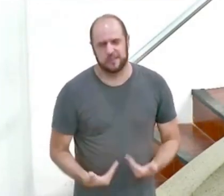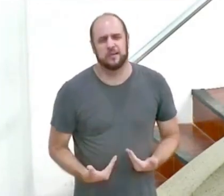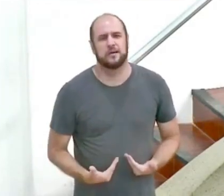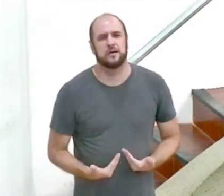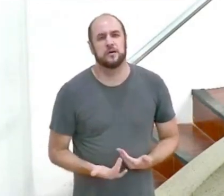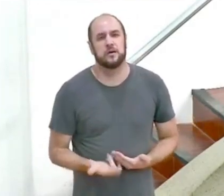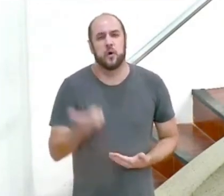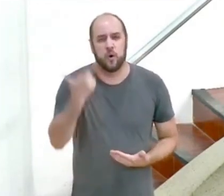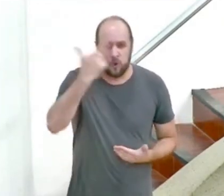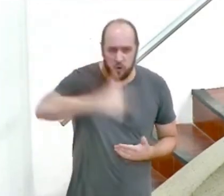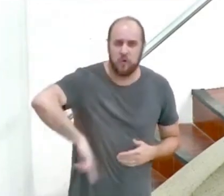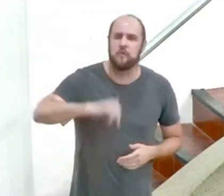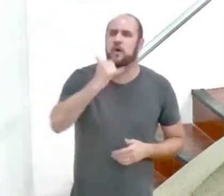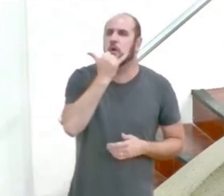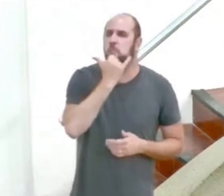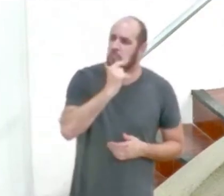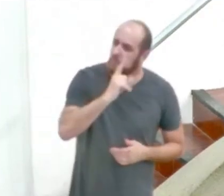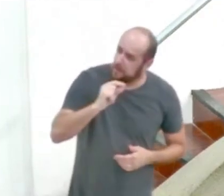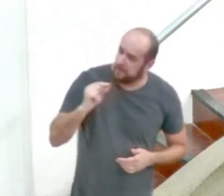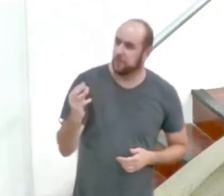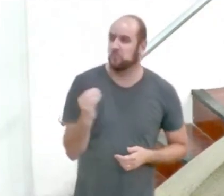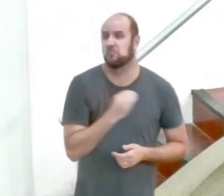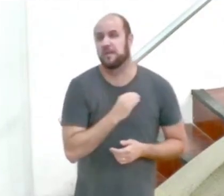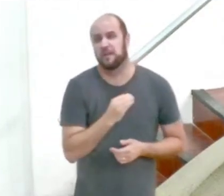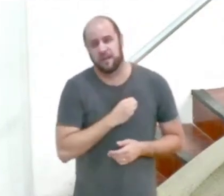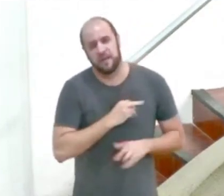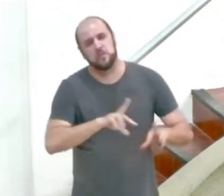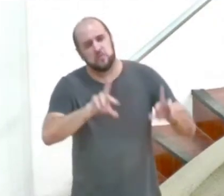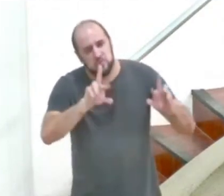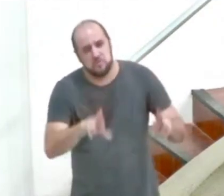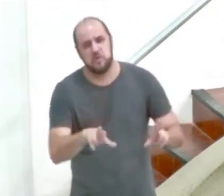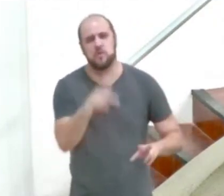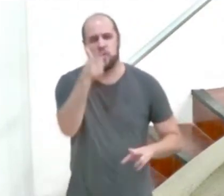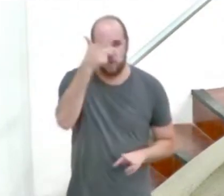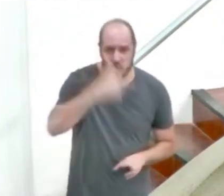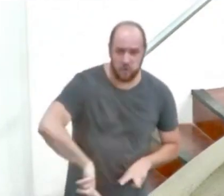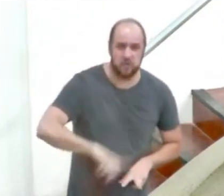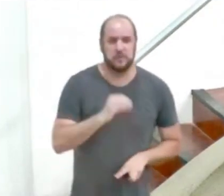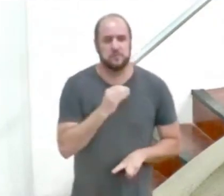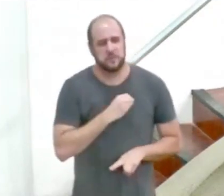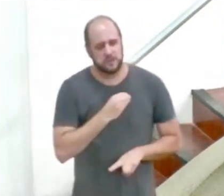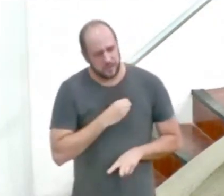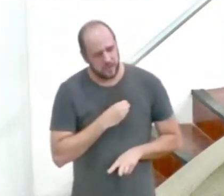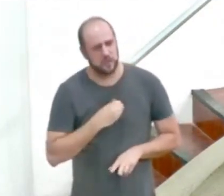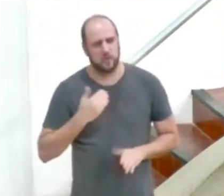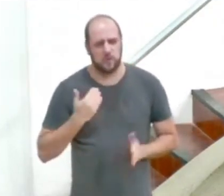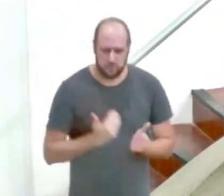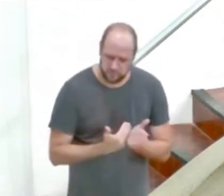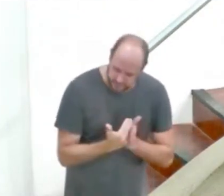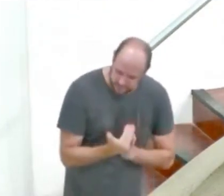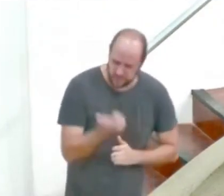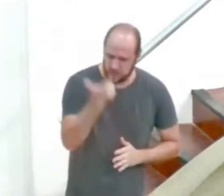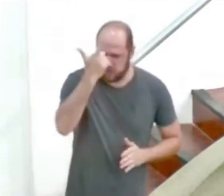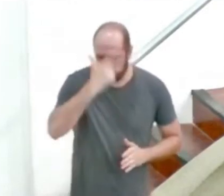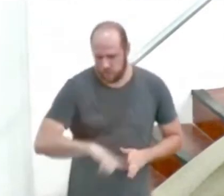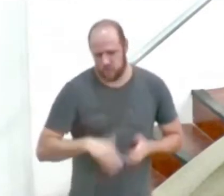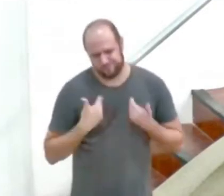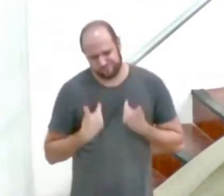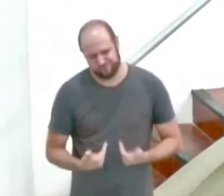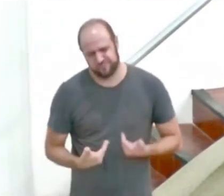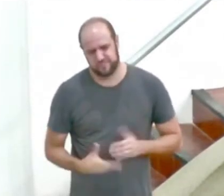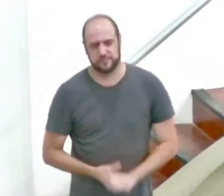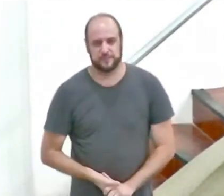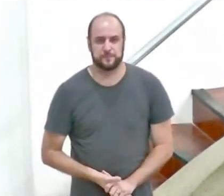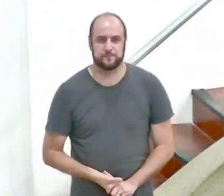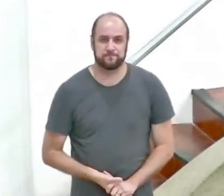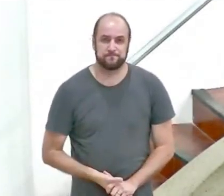ter que pedir perdão pelos mesmos pecados eu estou cansado de ter que começar tudo de novo e a